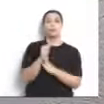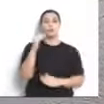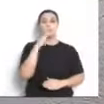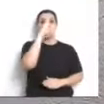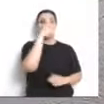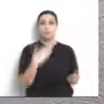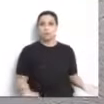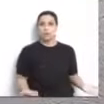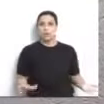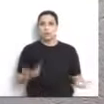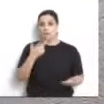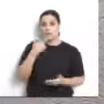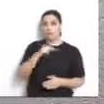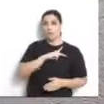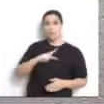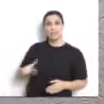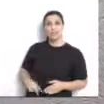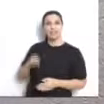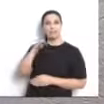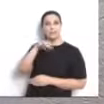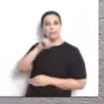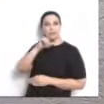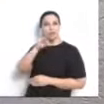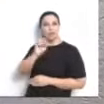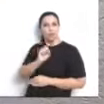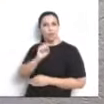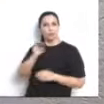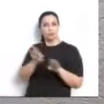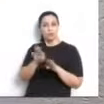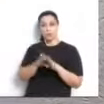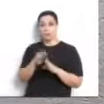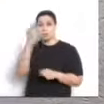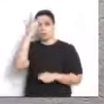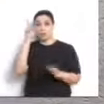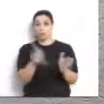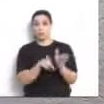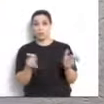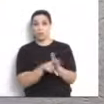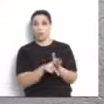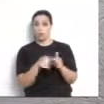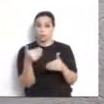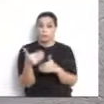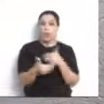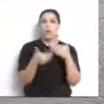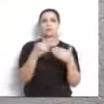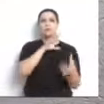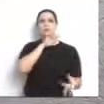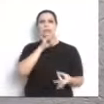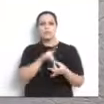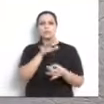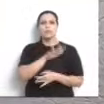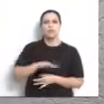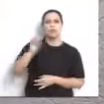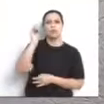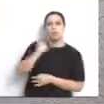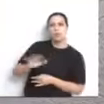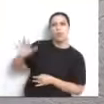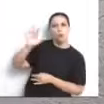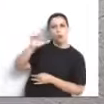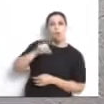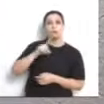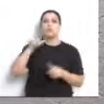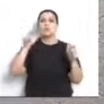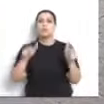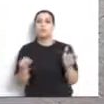Bolsonaro. Chamavam o presidente de mito. Mal sabiam eles que todo esse processo, em especial na região oeste, porque